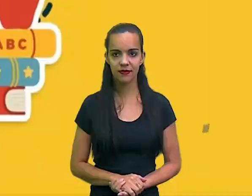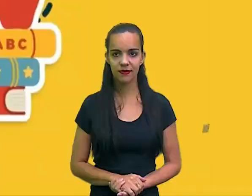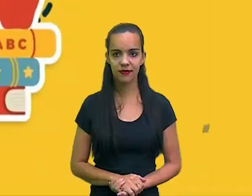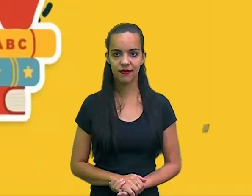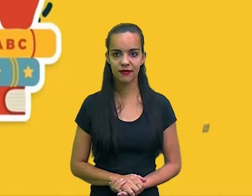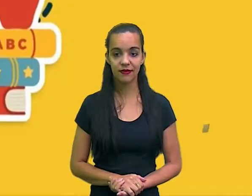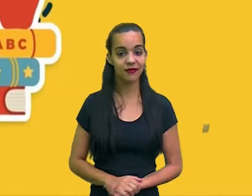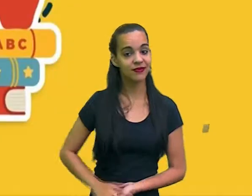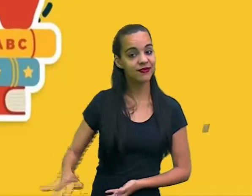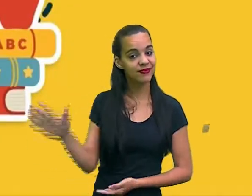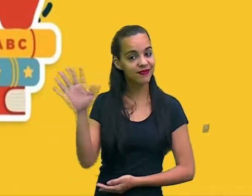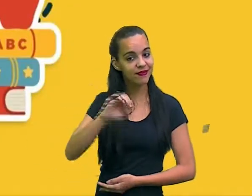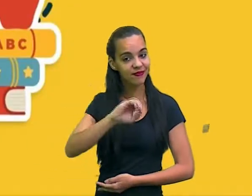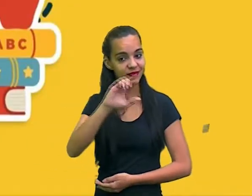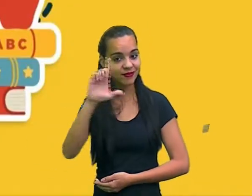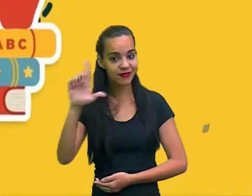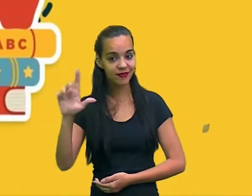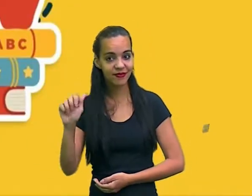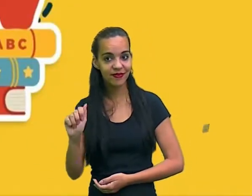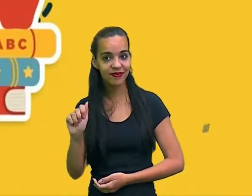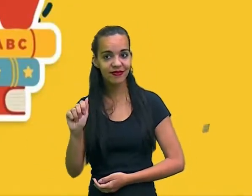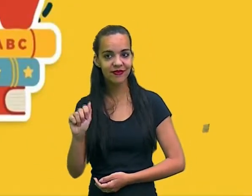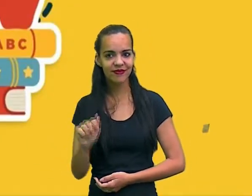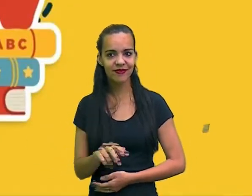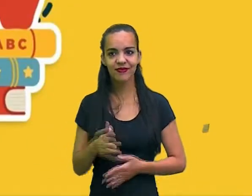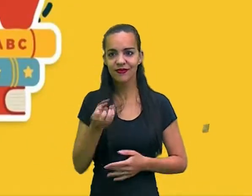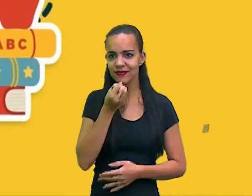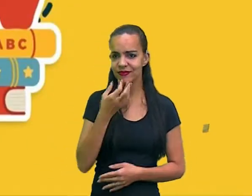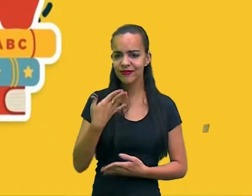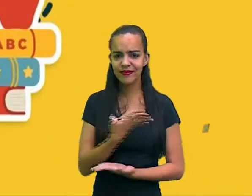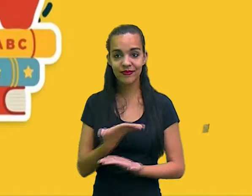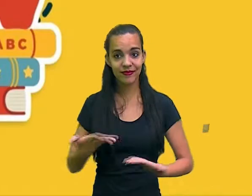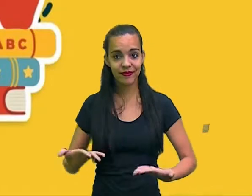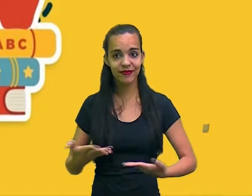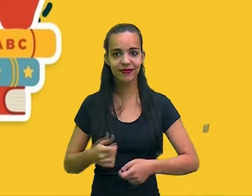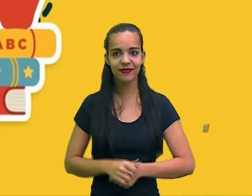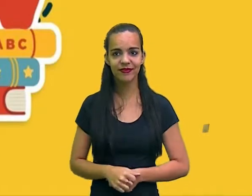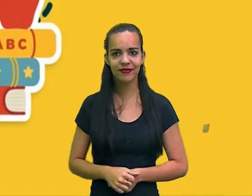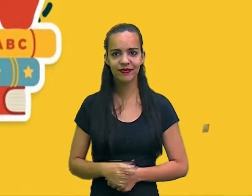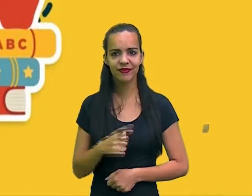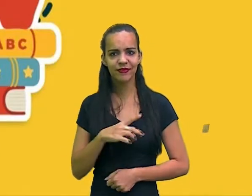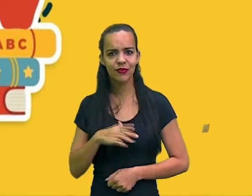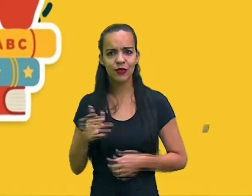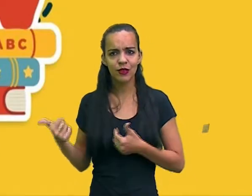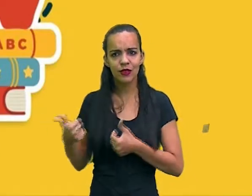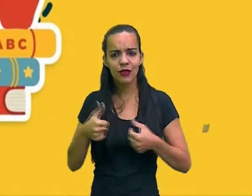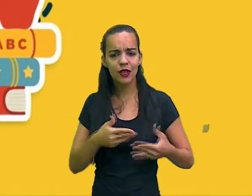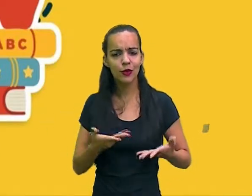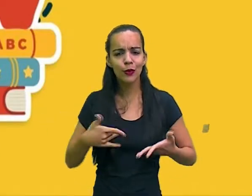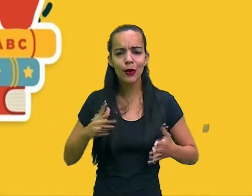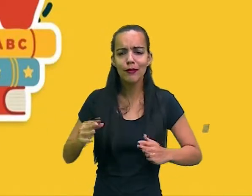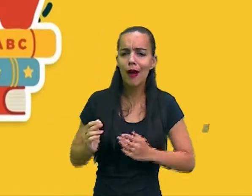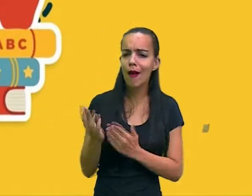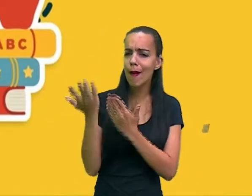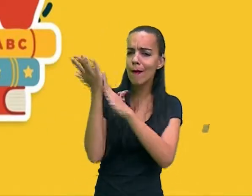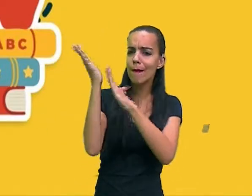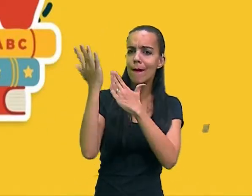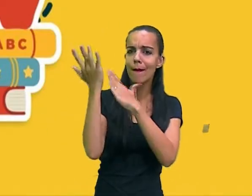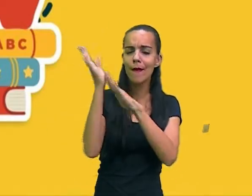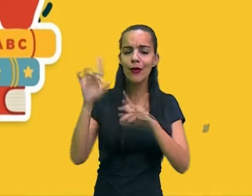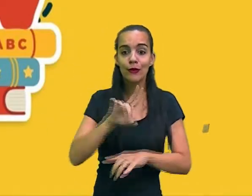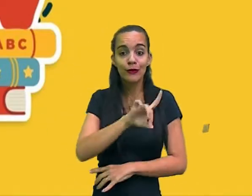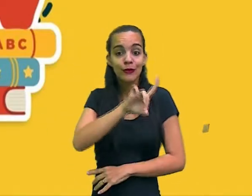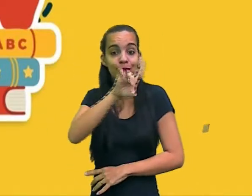Olá! 15 de outubro é o dia escolhido para comemorar o dia do